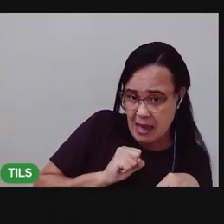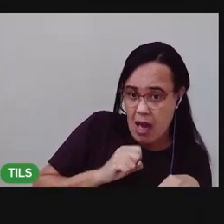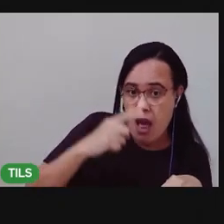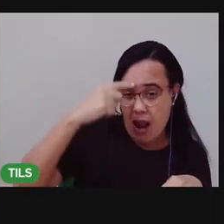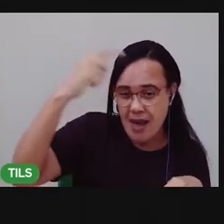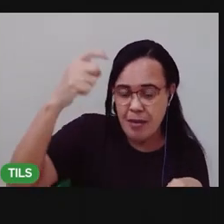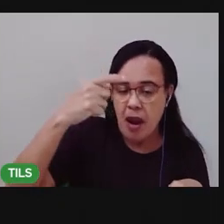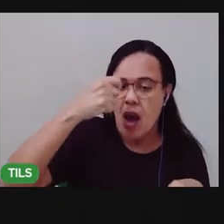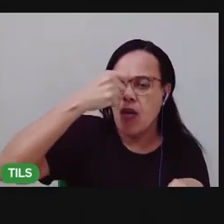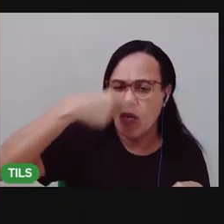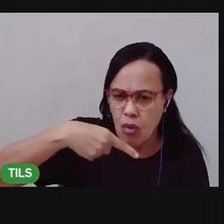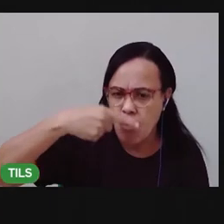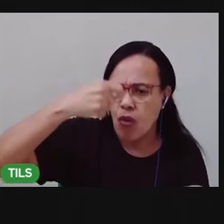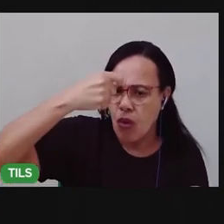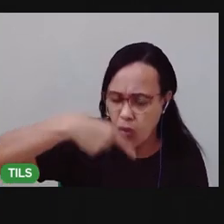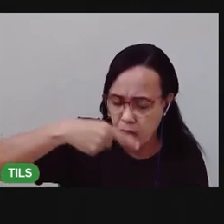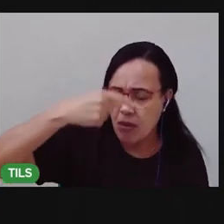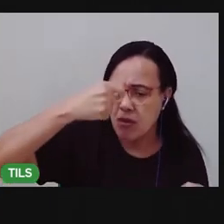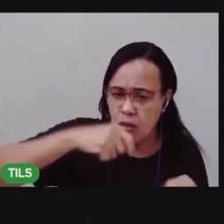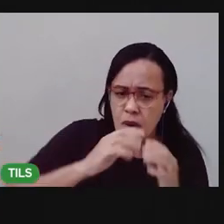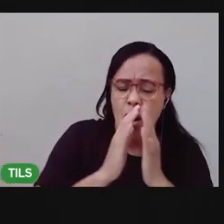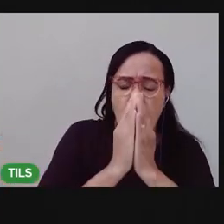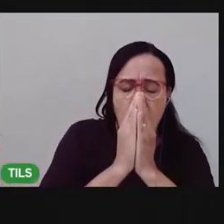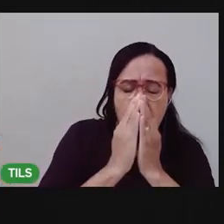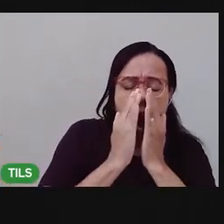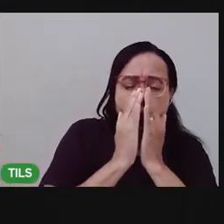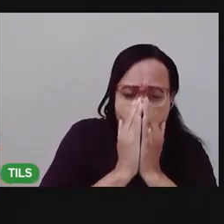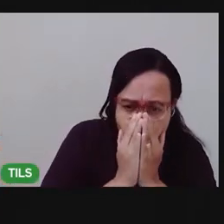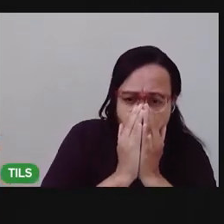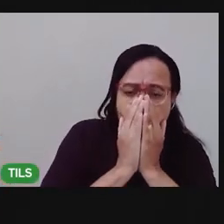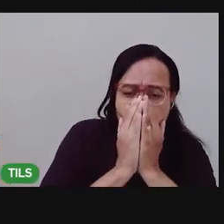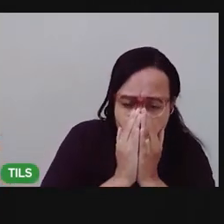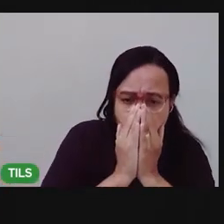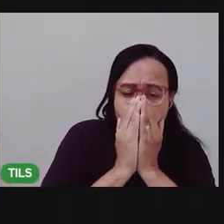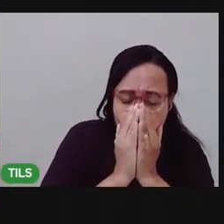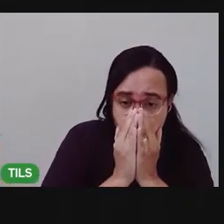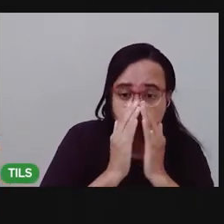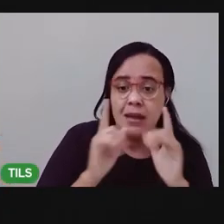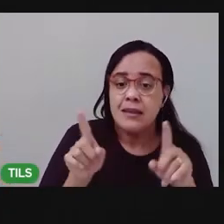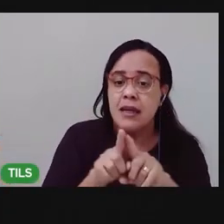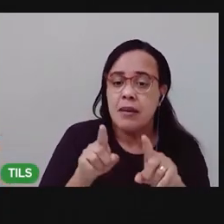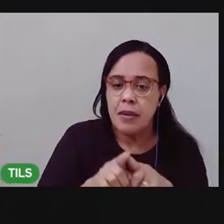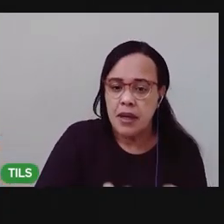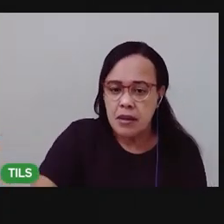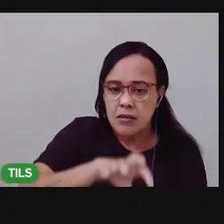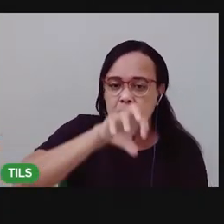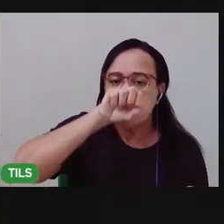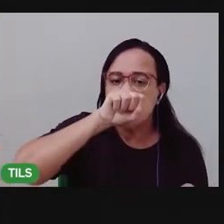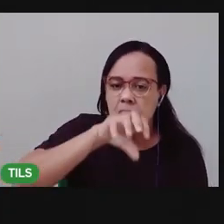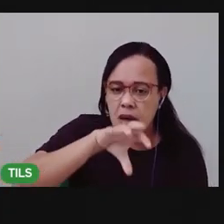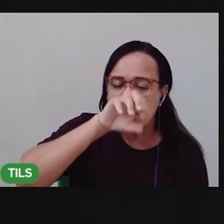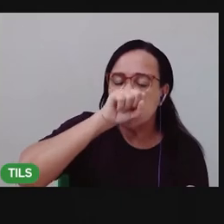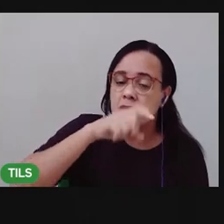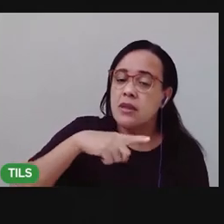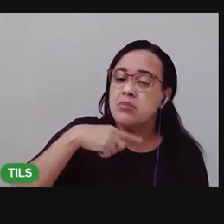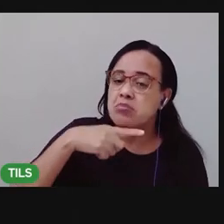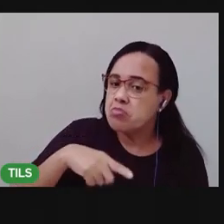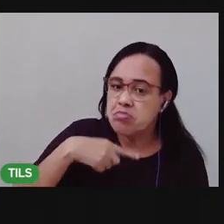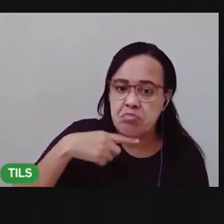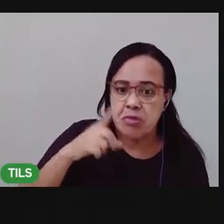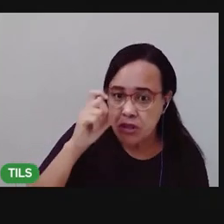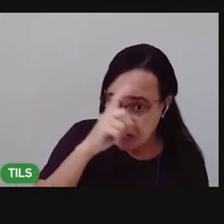pode agravar os casos de asma e a gente aprendeu um experimento